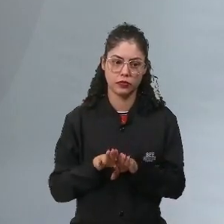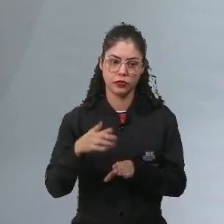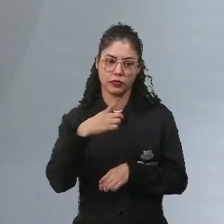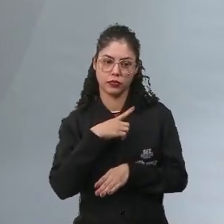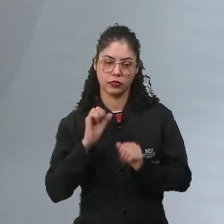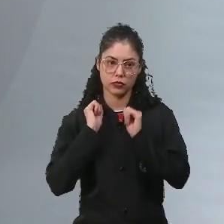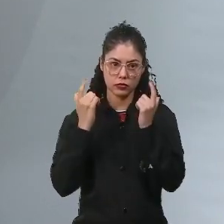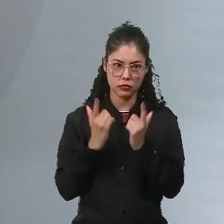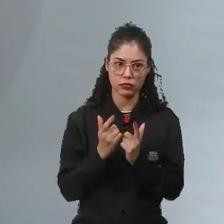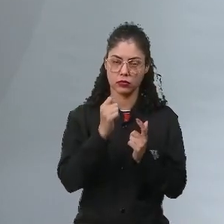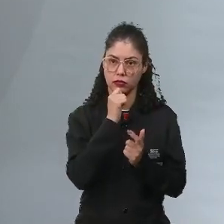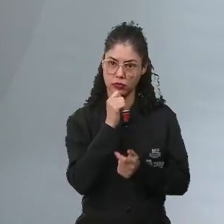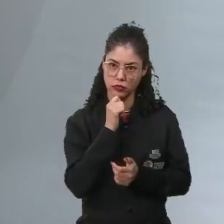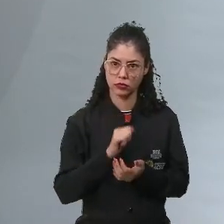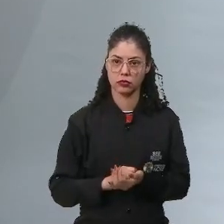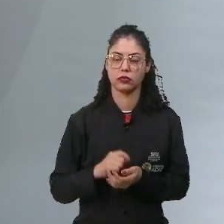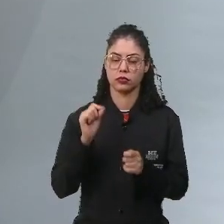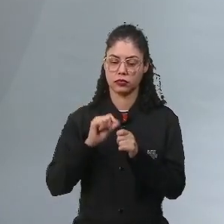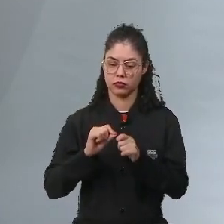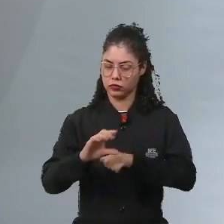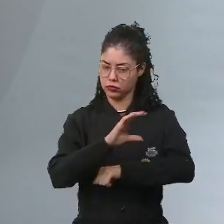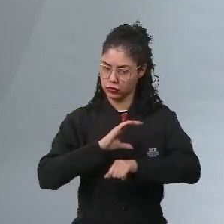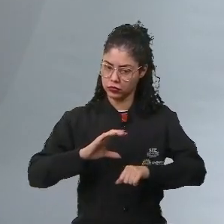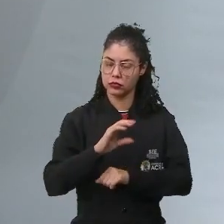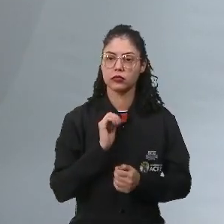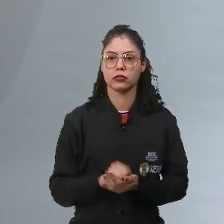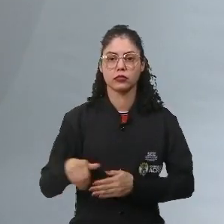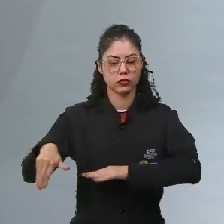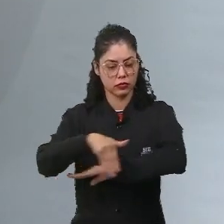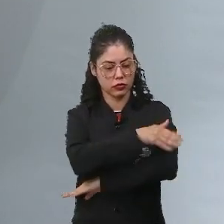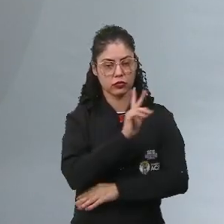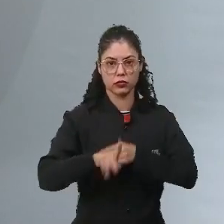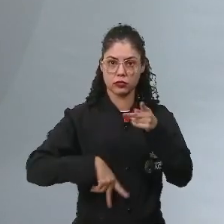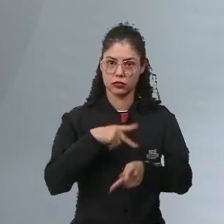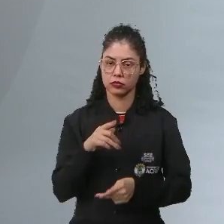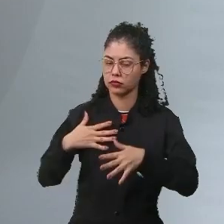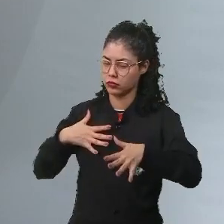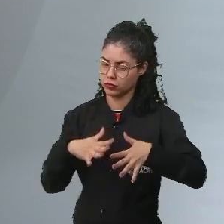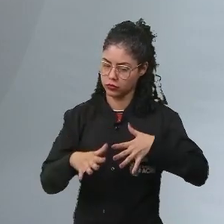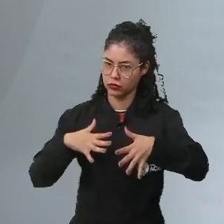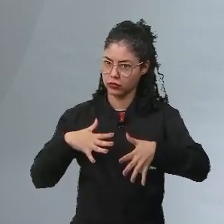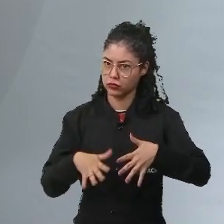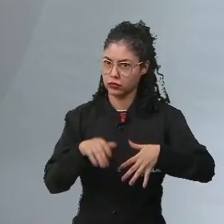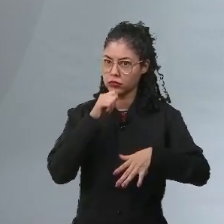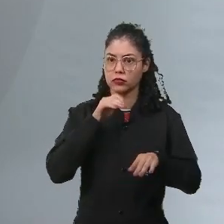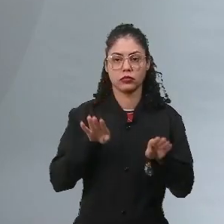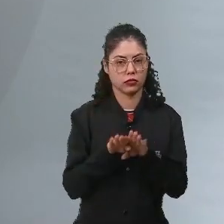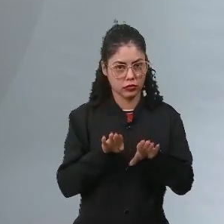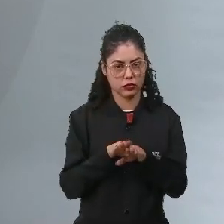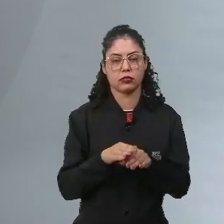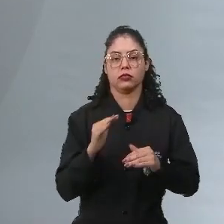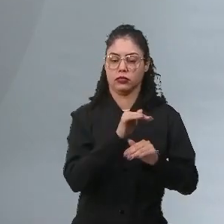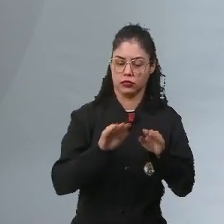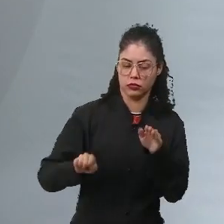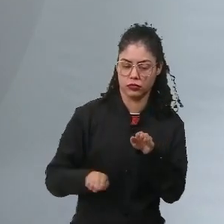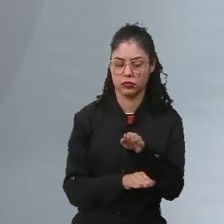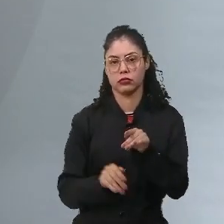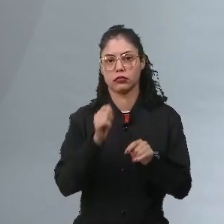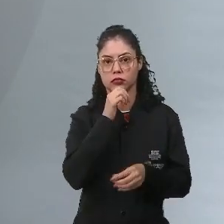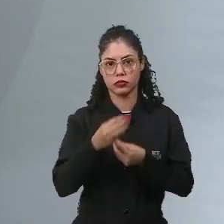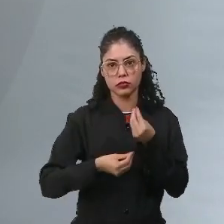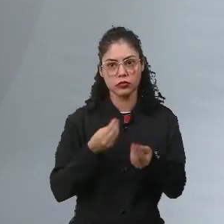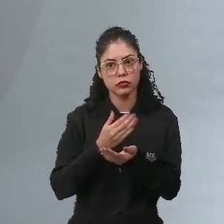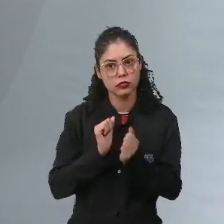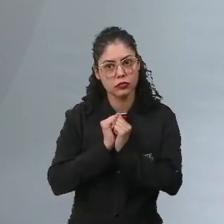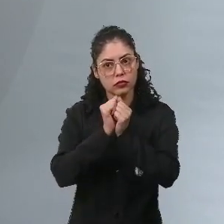uma Assembleia Constituinte, elaborar uma Constituição, nas ruas o povo começa a se movimentar. As camadas mais baixas da população,